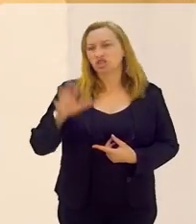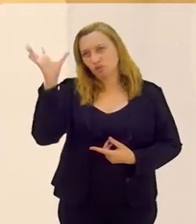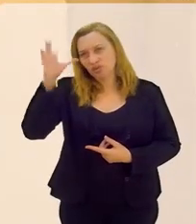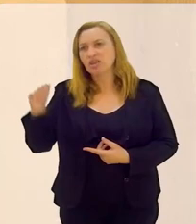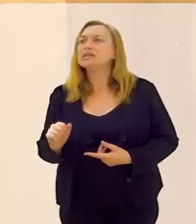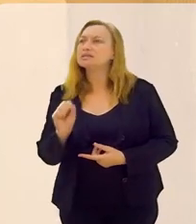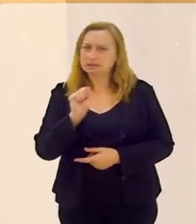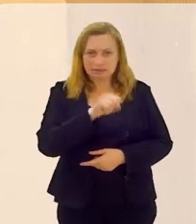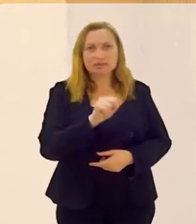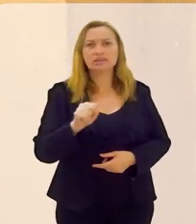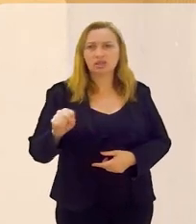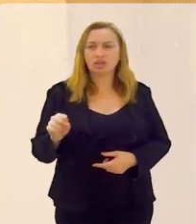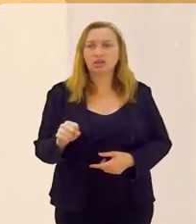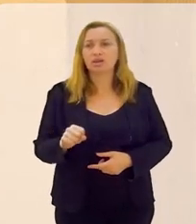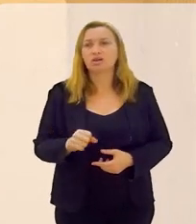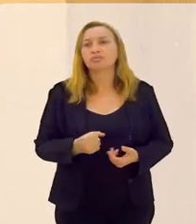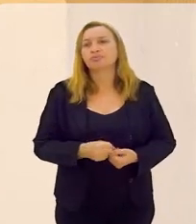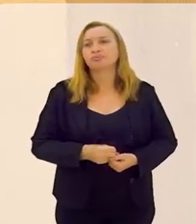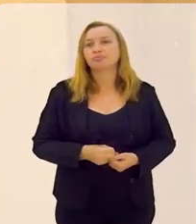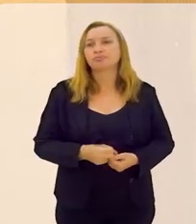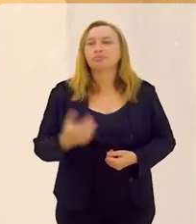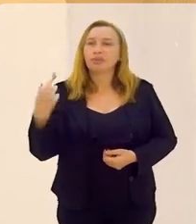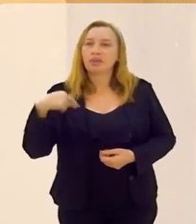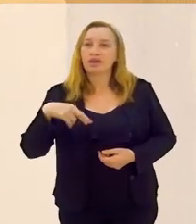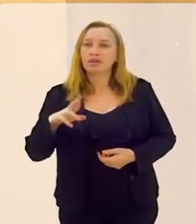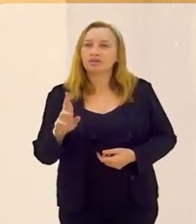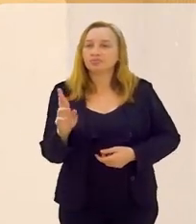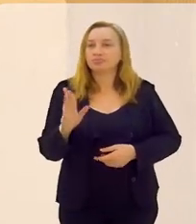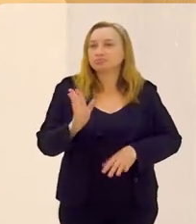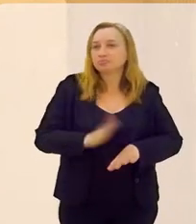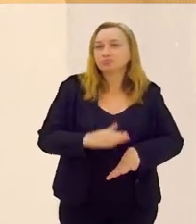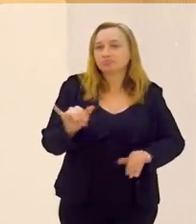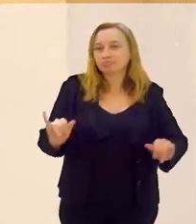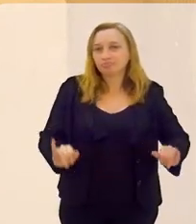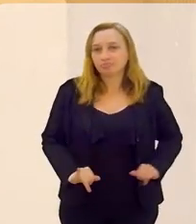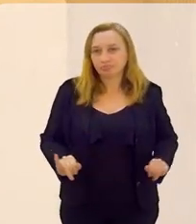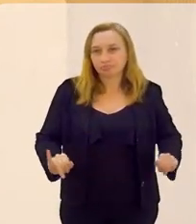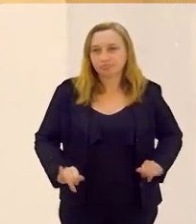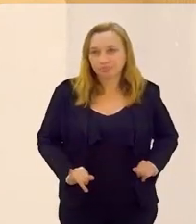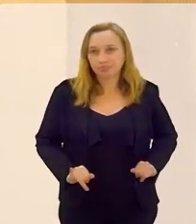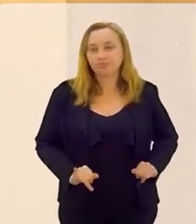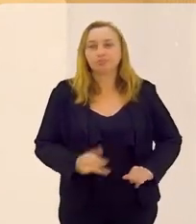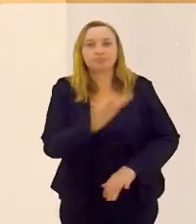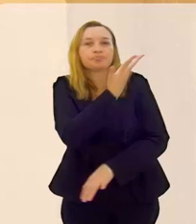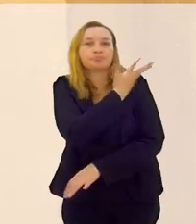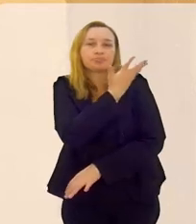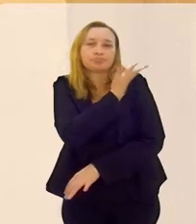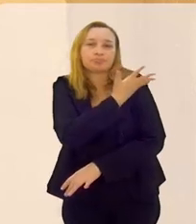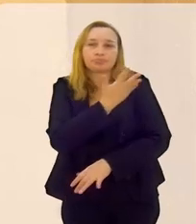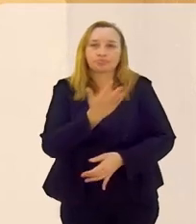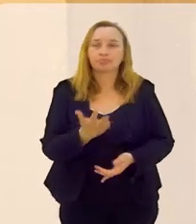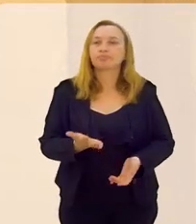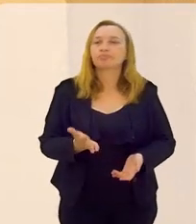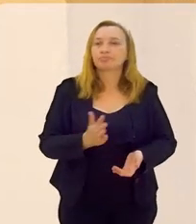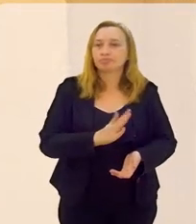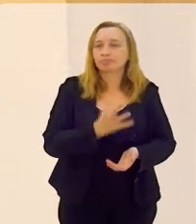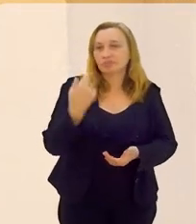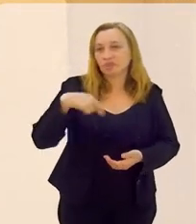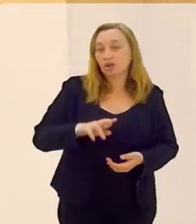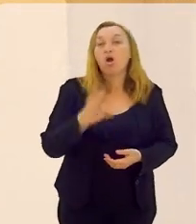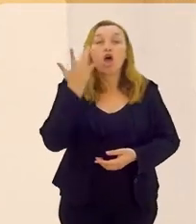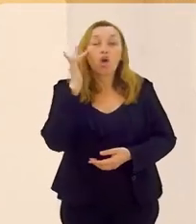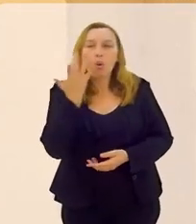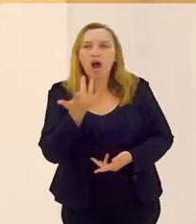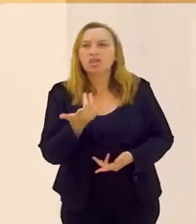religião de matriz africana. Muito, muita coisa. Tanto é que ela é a religião que mais sofre o racismo religioso.